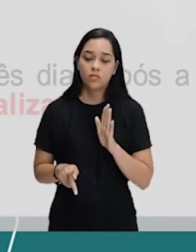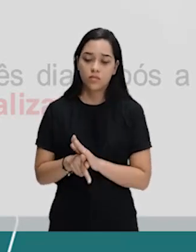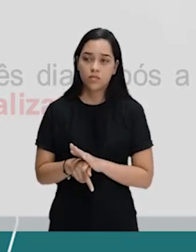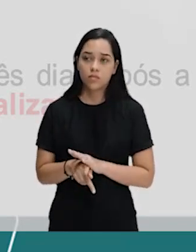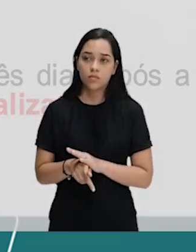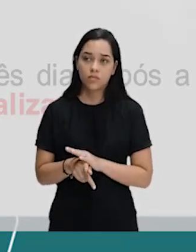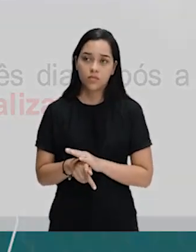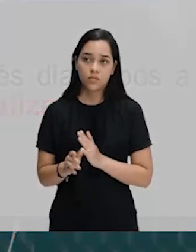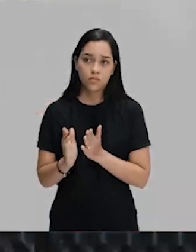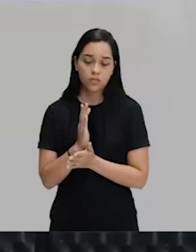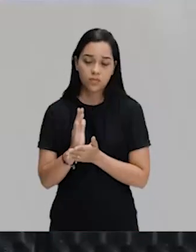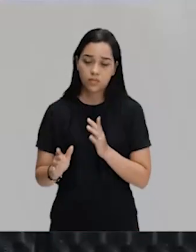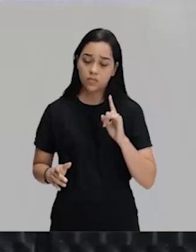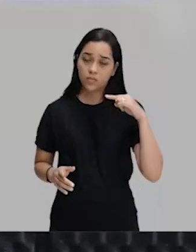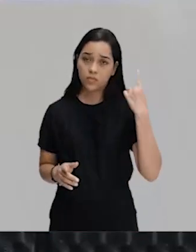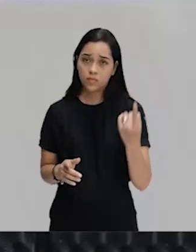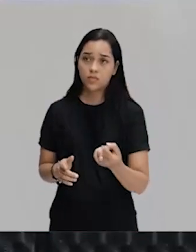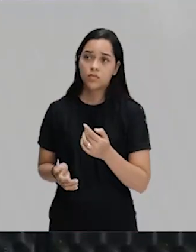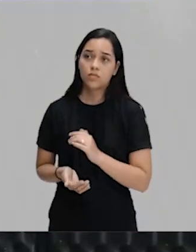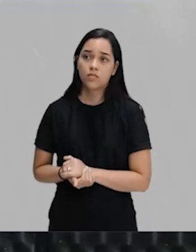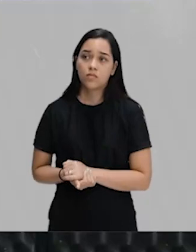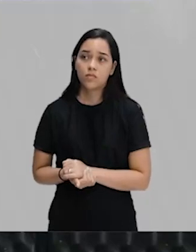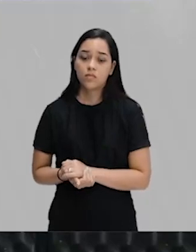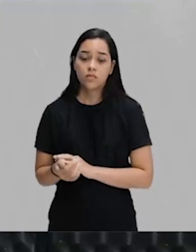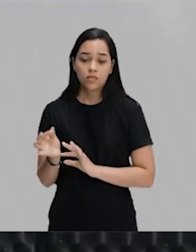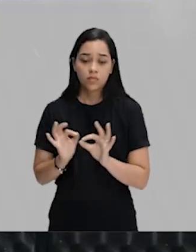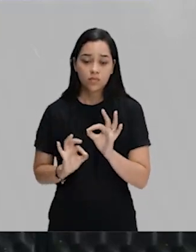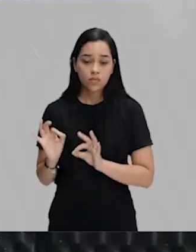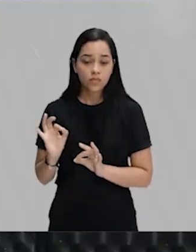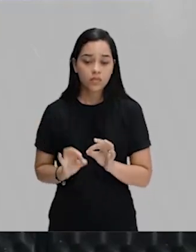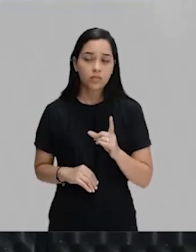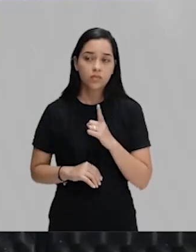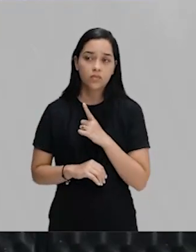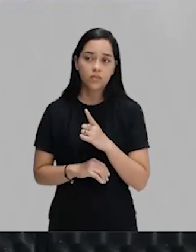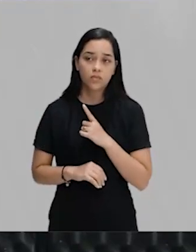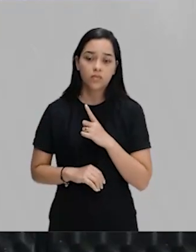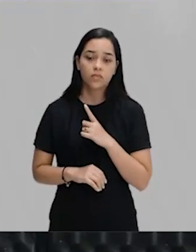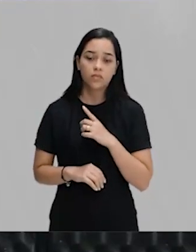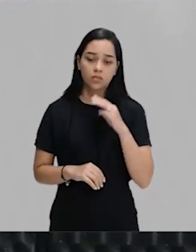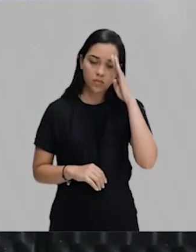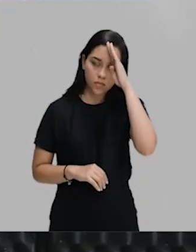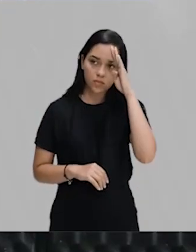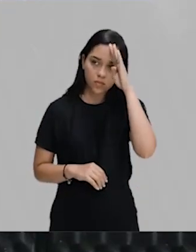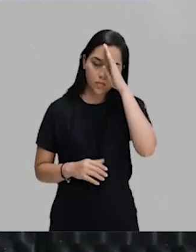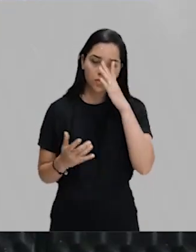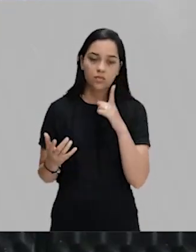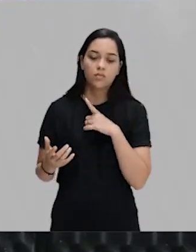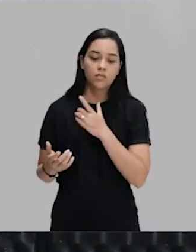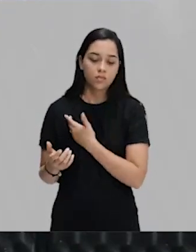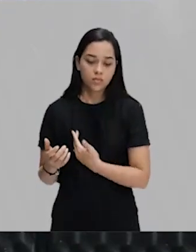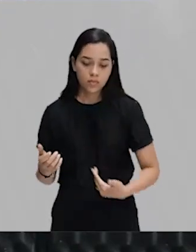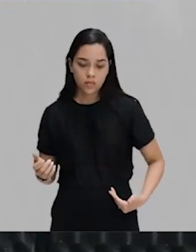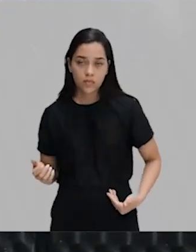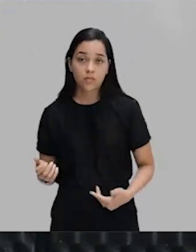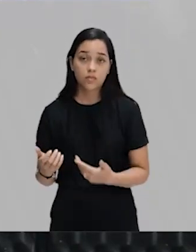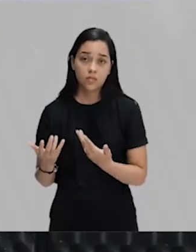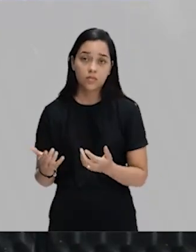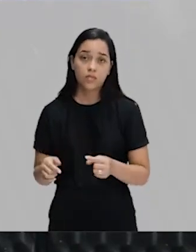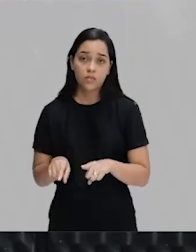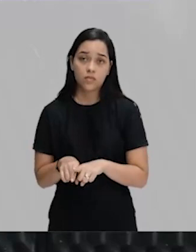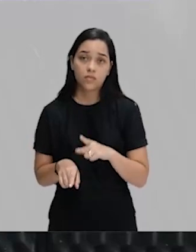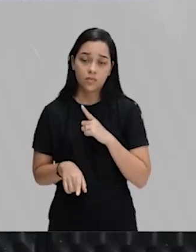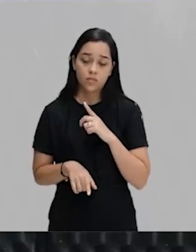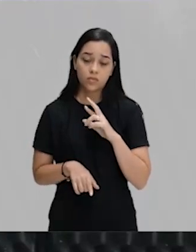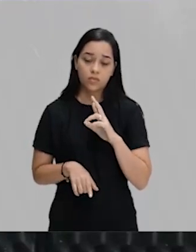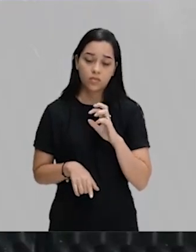alguns dias depois. Quando se organiza uma parada militar, o governo provisório, a